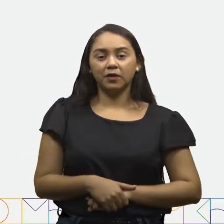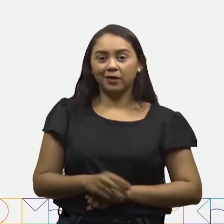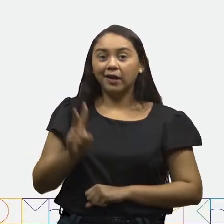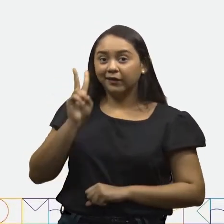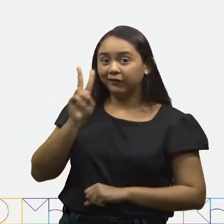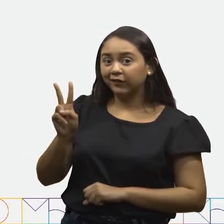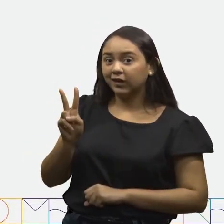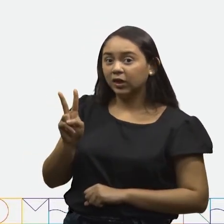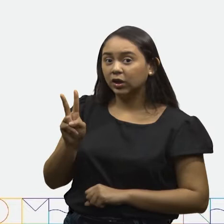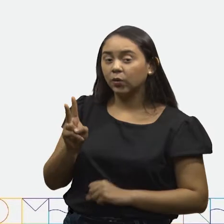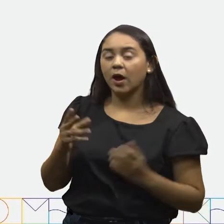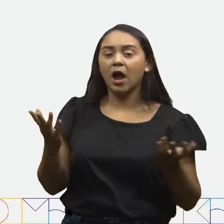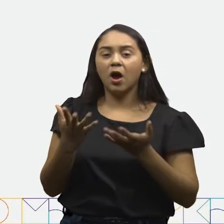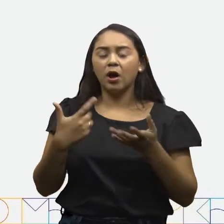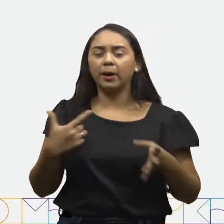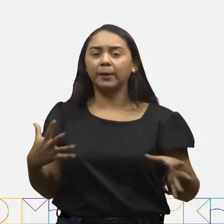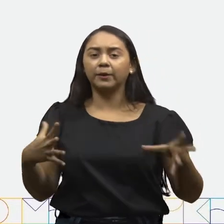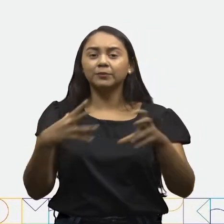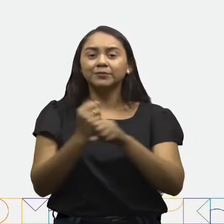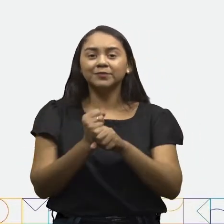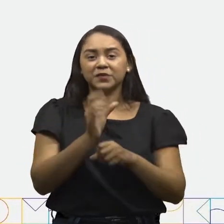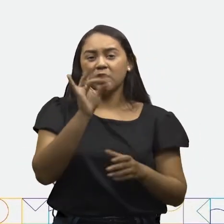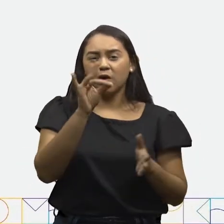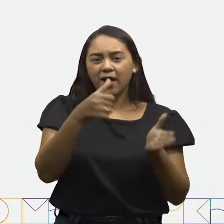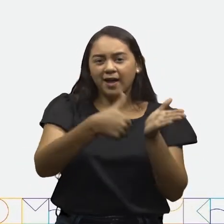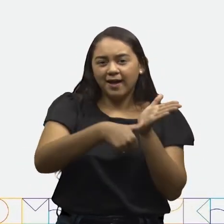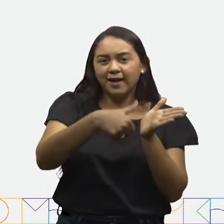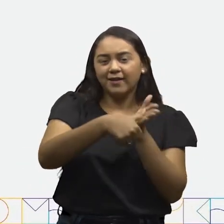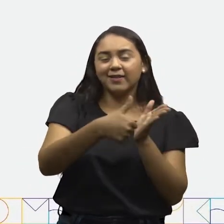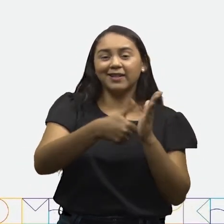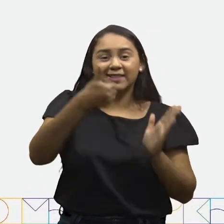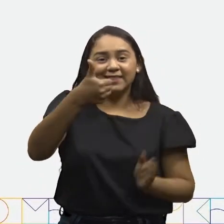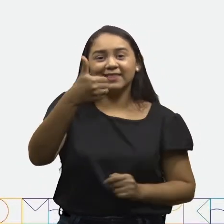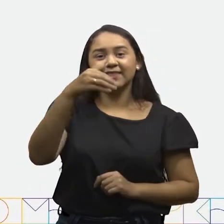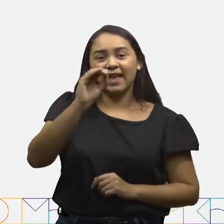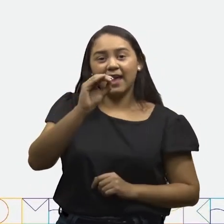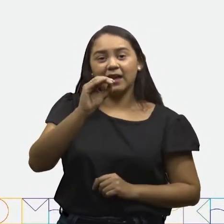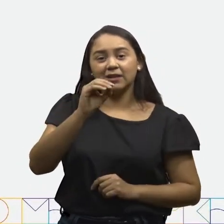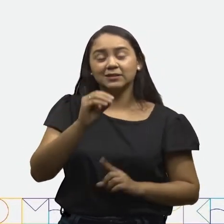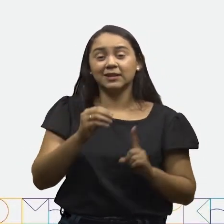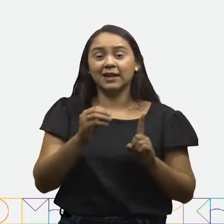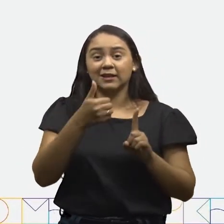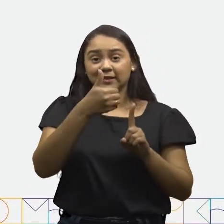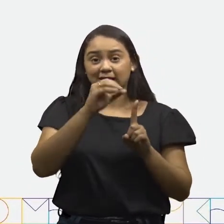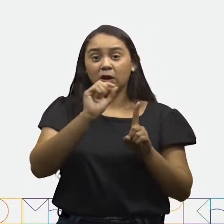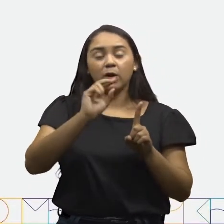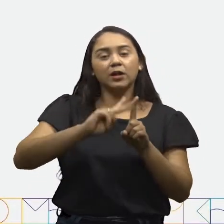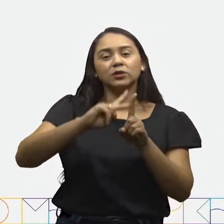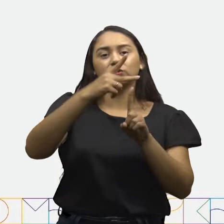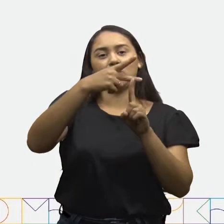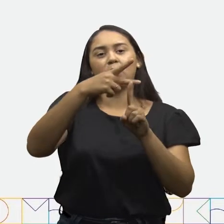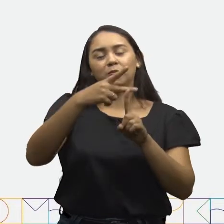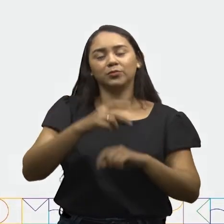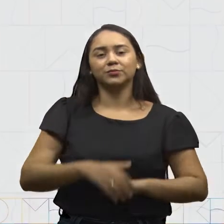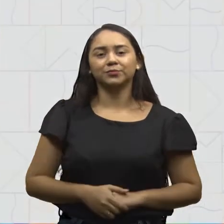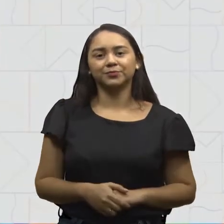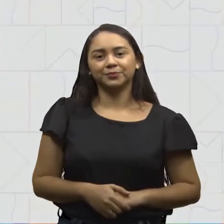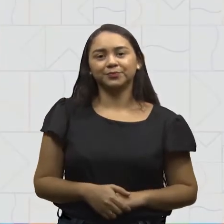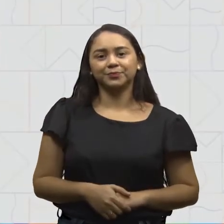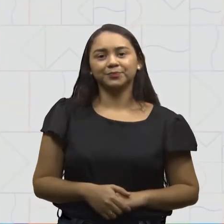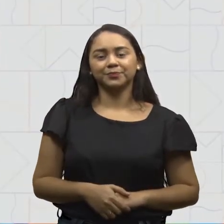Como viram, eu fiquei ao todo com 10 selos, pois 10 é o dobro de 5.